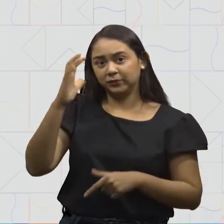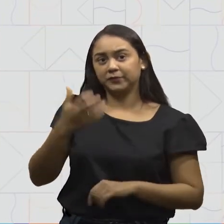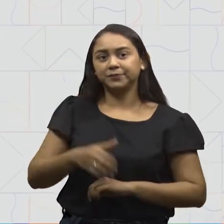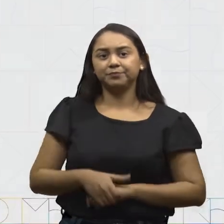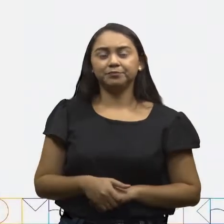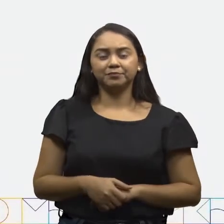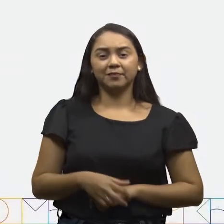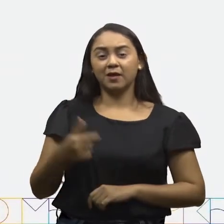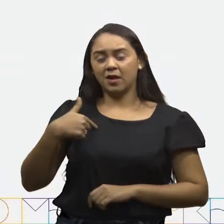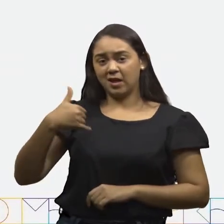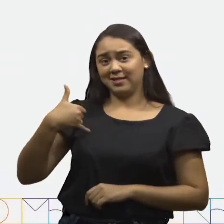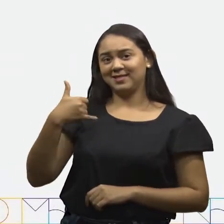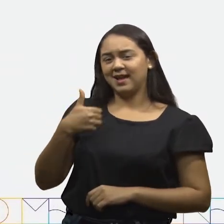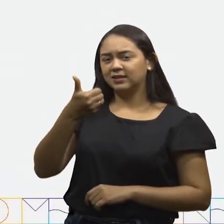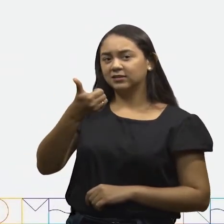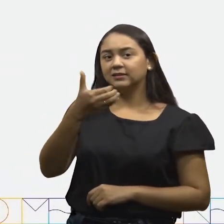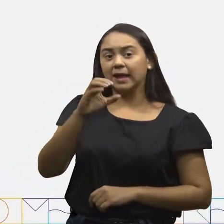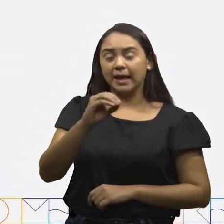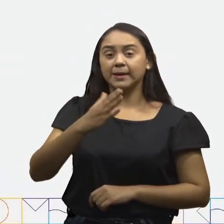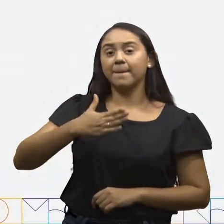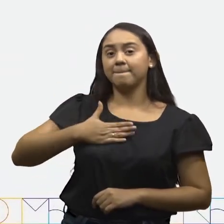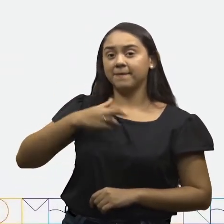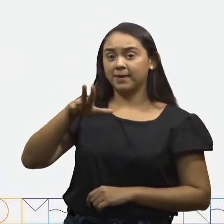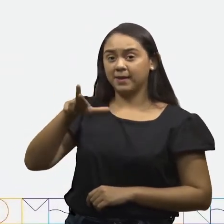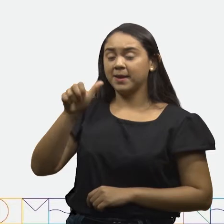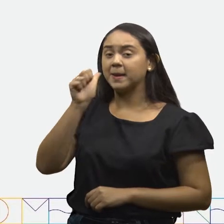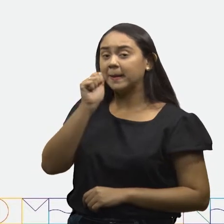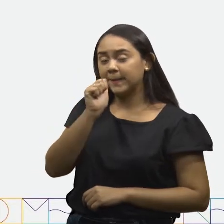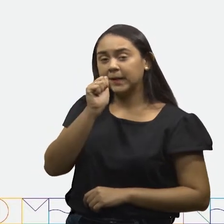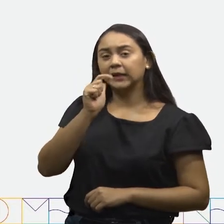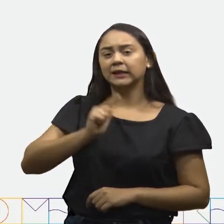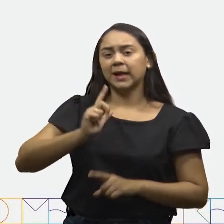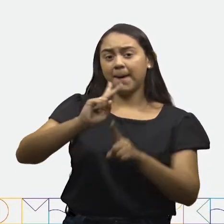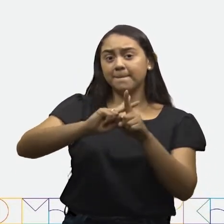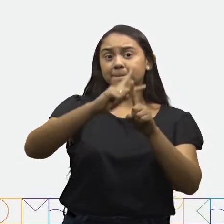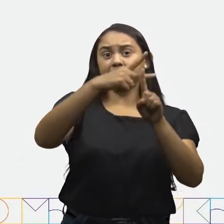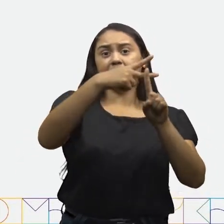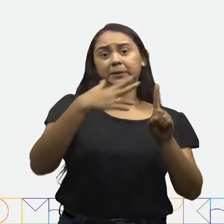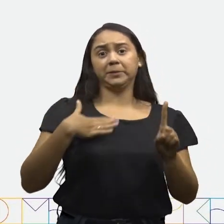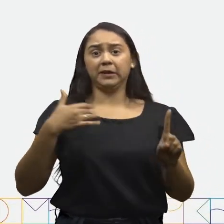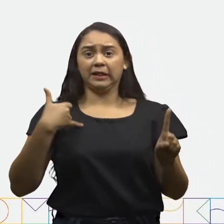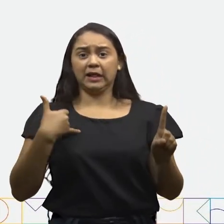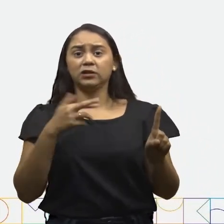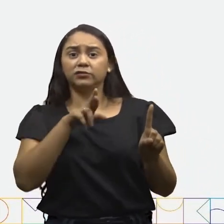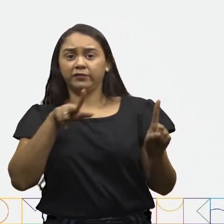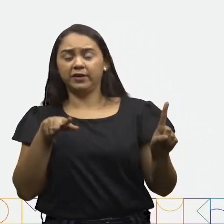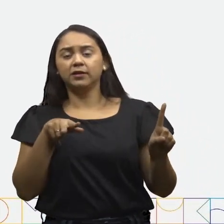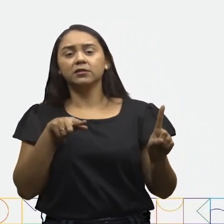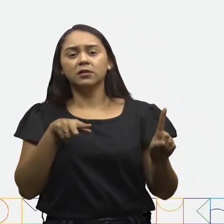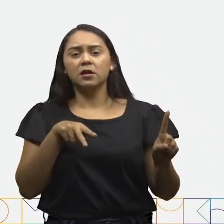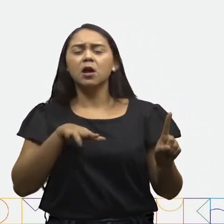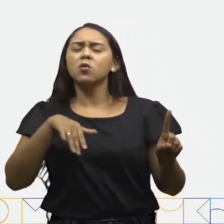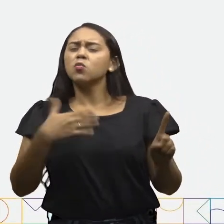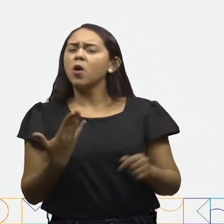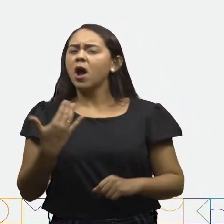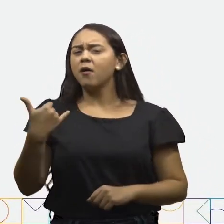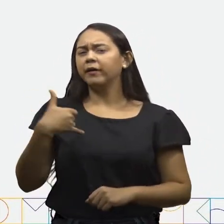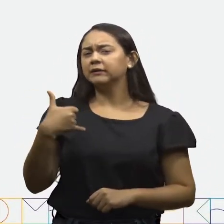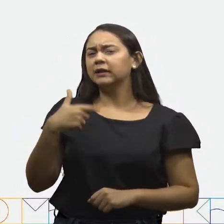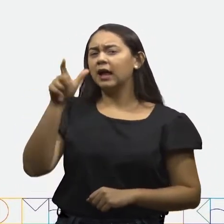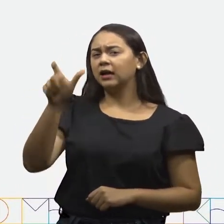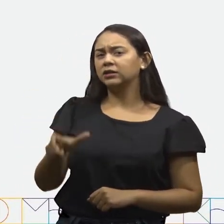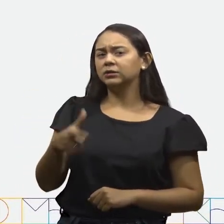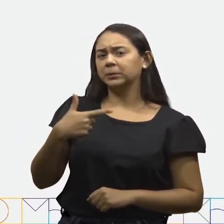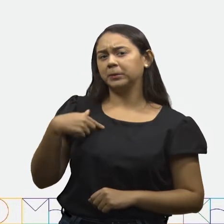probleminha. Tenho 10 anos e minha irmã tem o dobro da minha idade. Qual